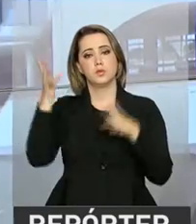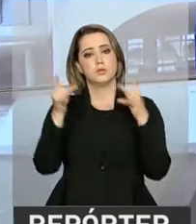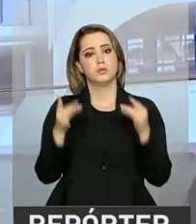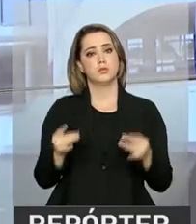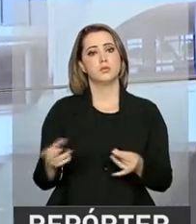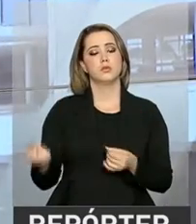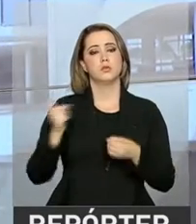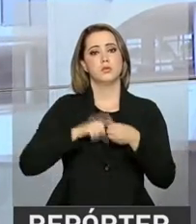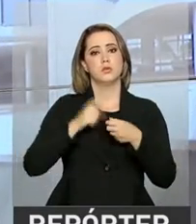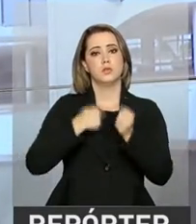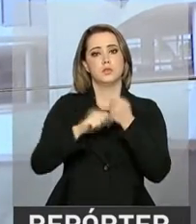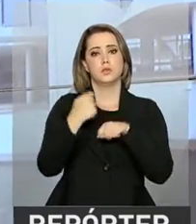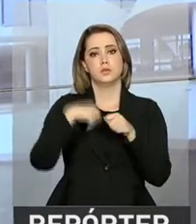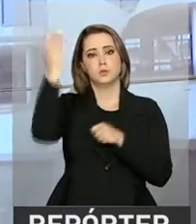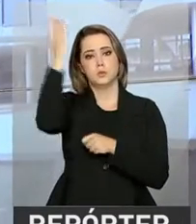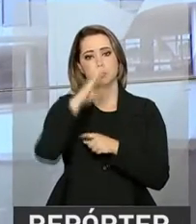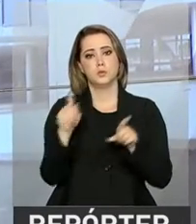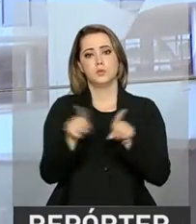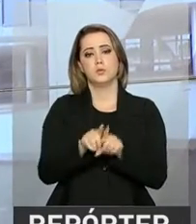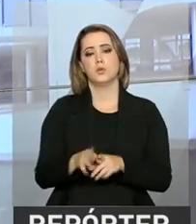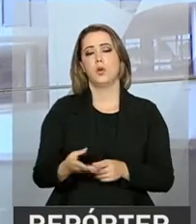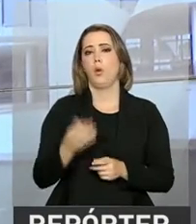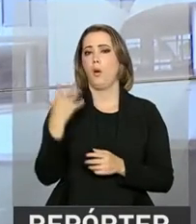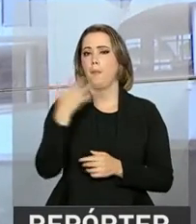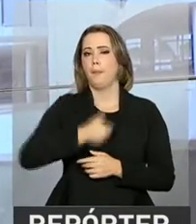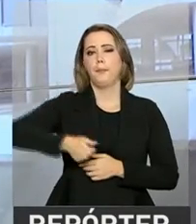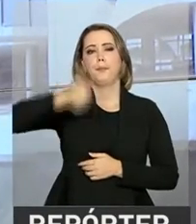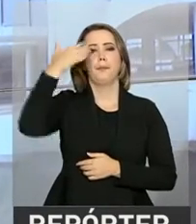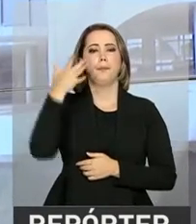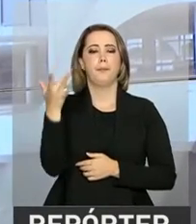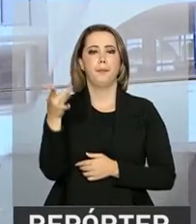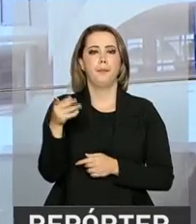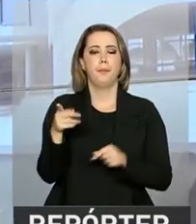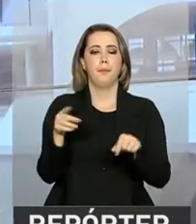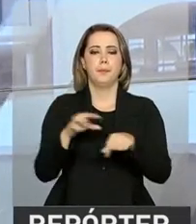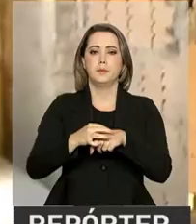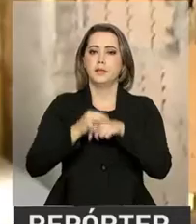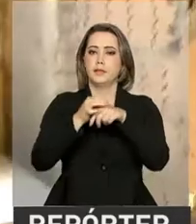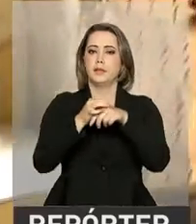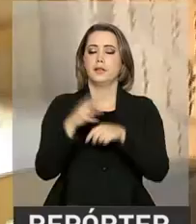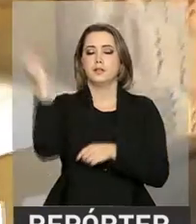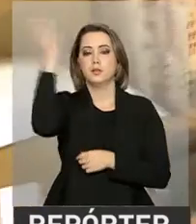recuperação da economia brasileira e a qualidade da carne produzida no Brasil.